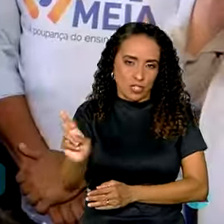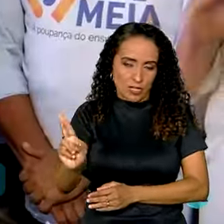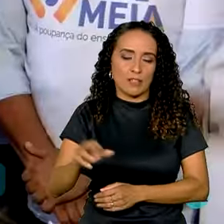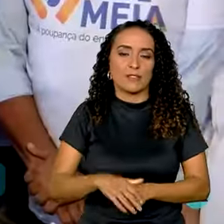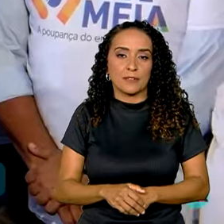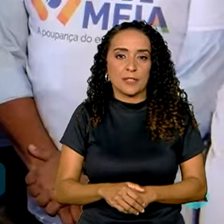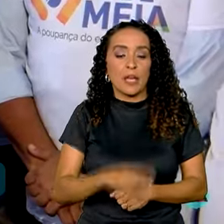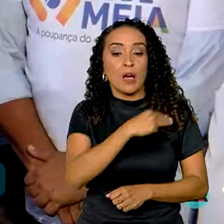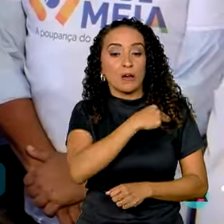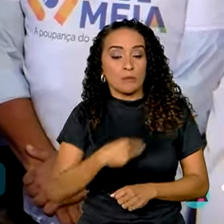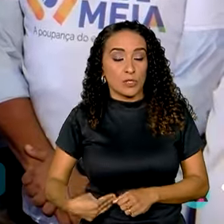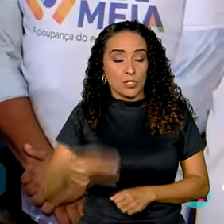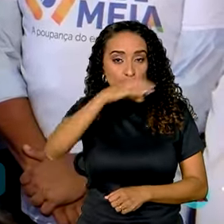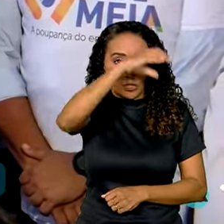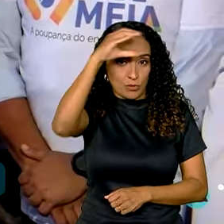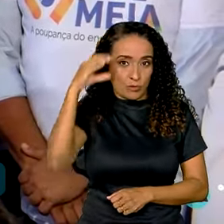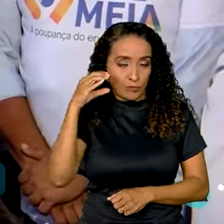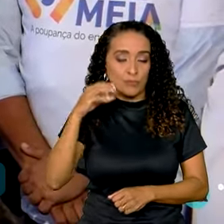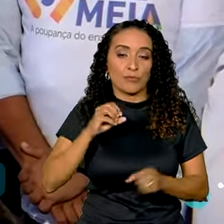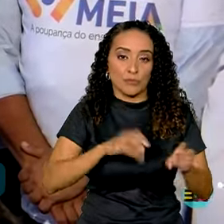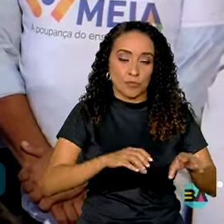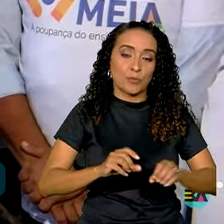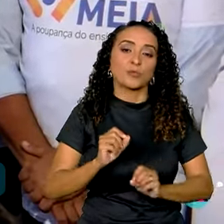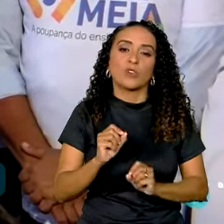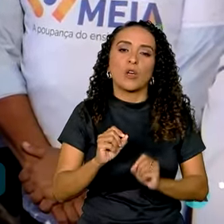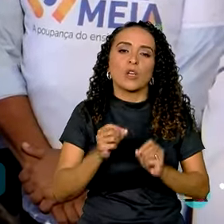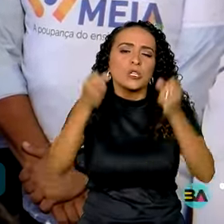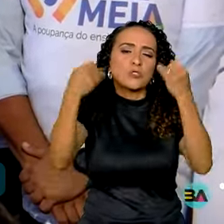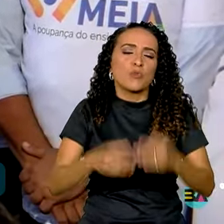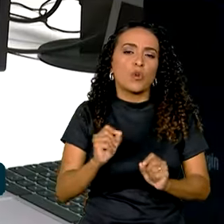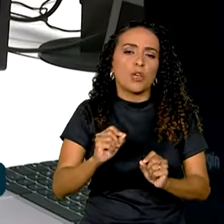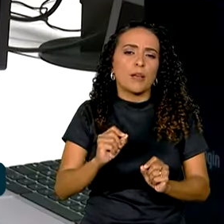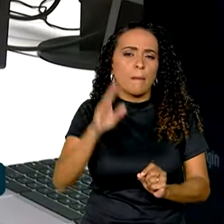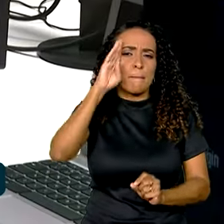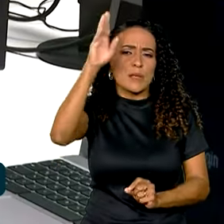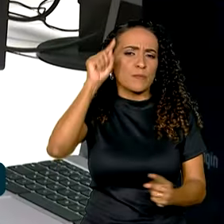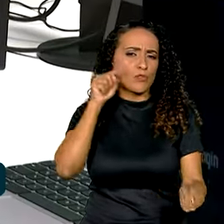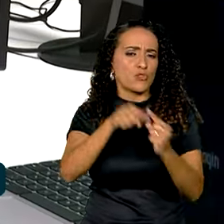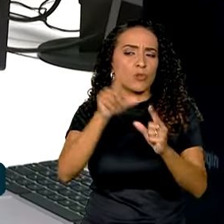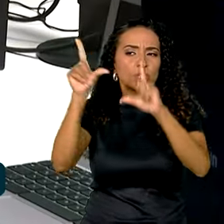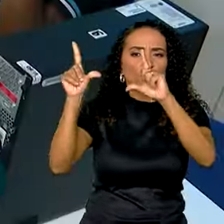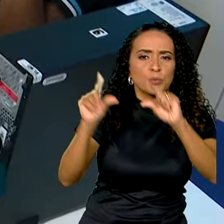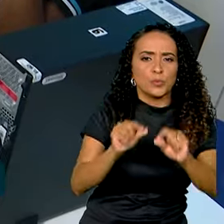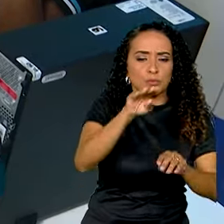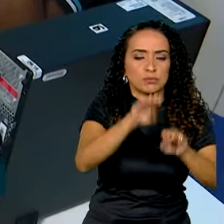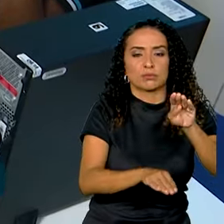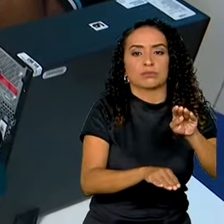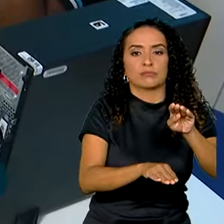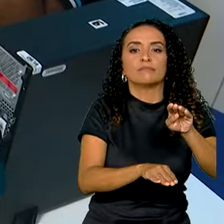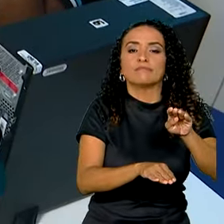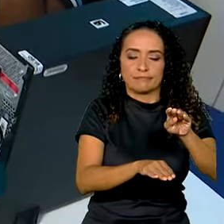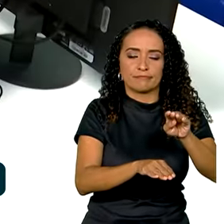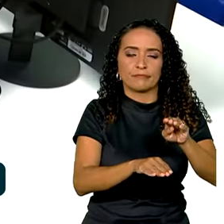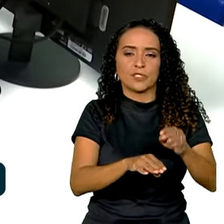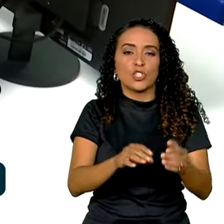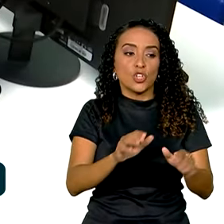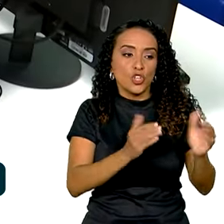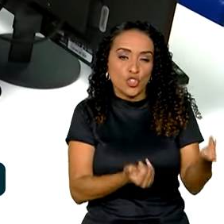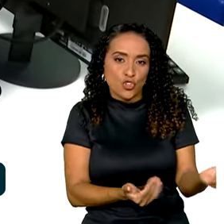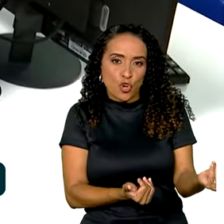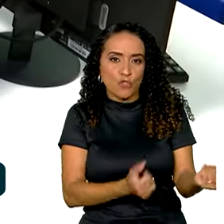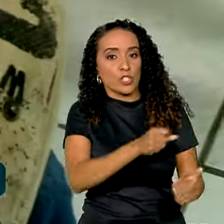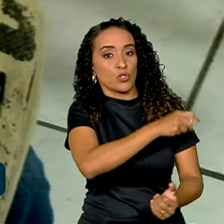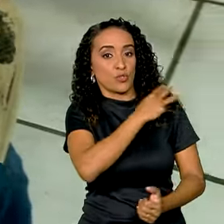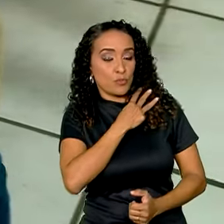O ministro da Educação ressaltou que um principal objetivo é reduzir a desigualdade social entre os jovens do